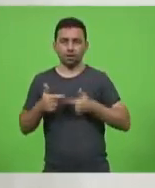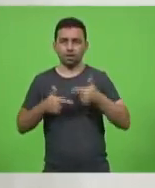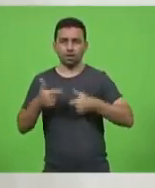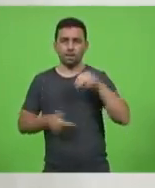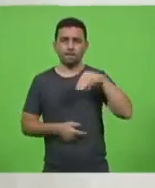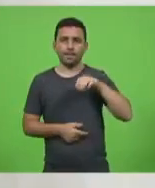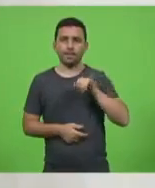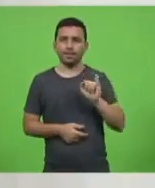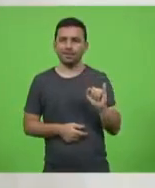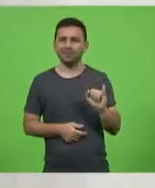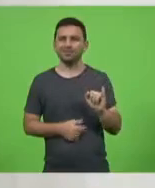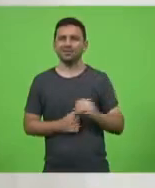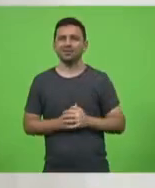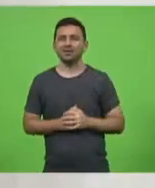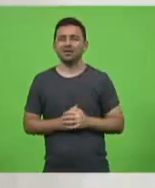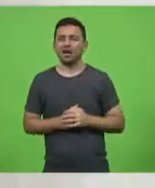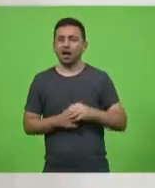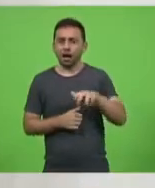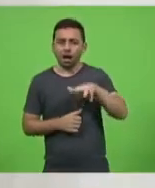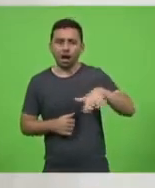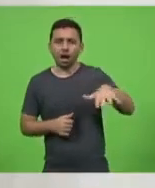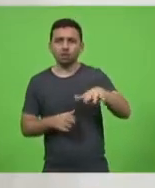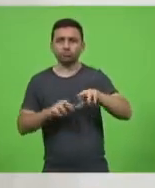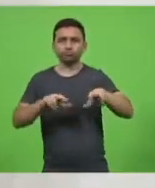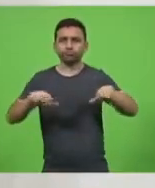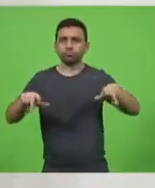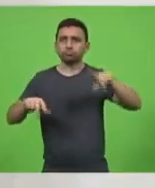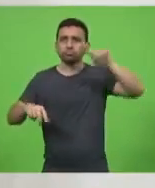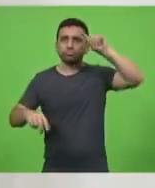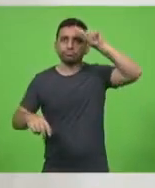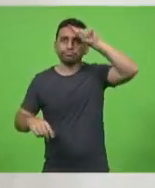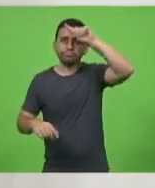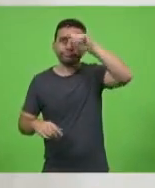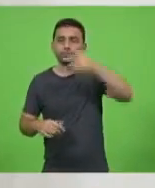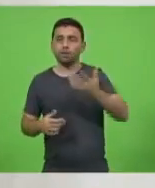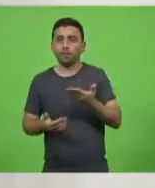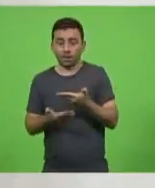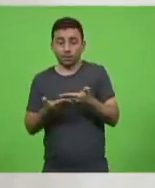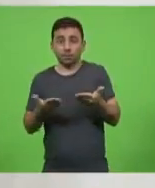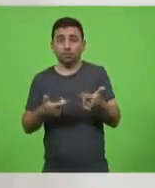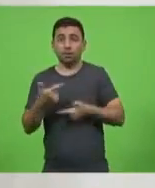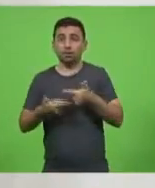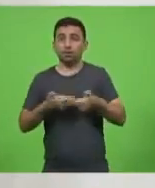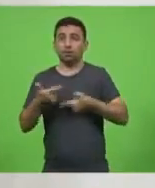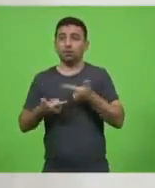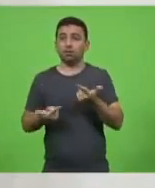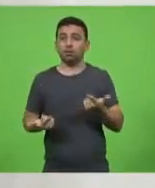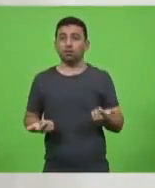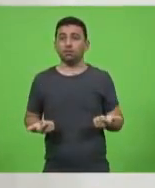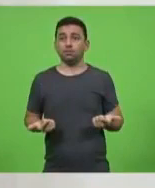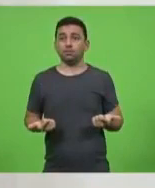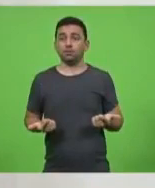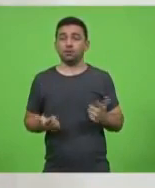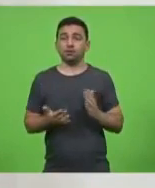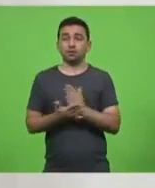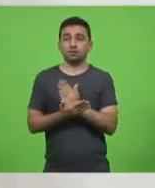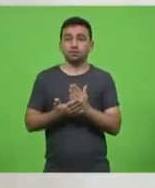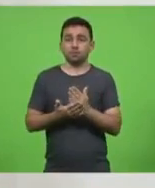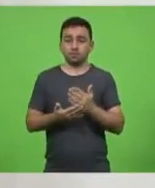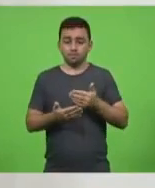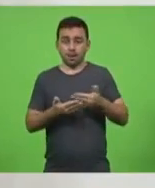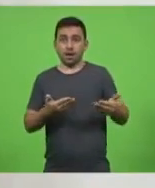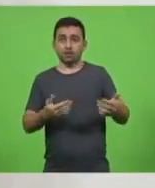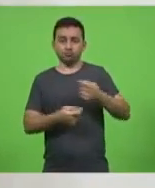são áreas, entre outras, que estão com dificuldade, perderam seus empregos, perderam seus negócios.